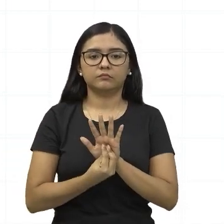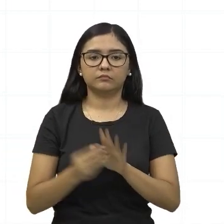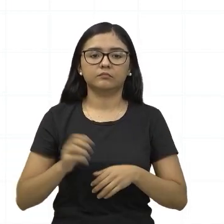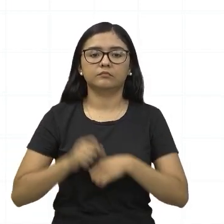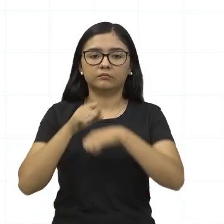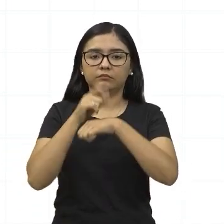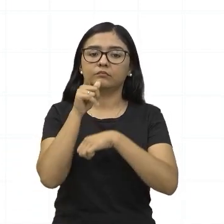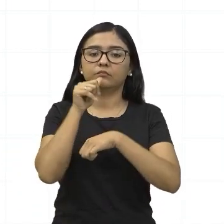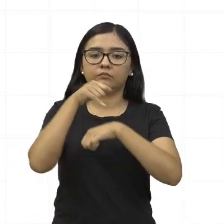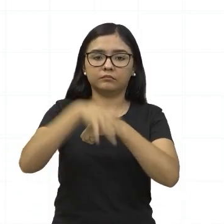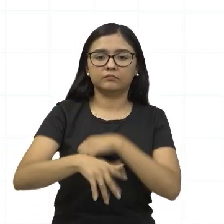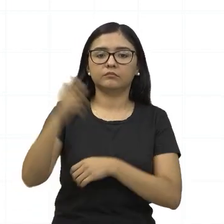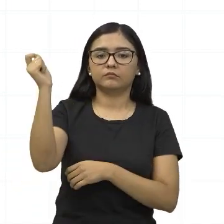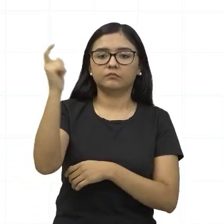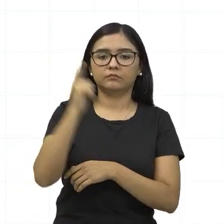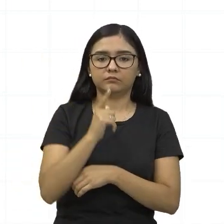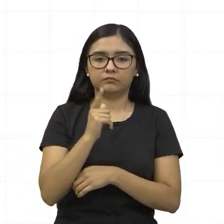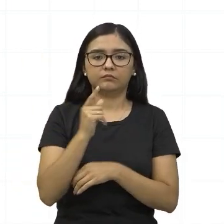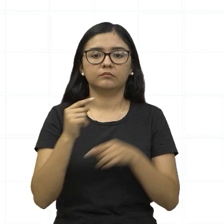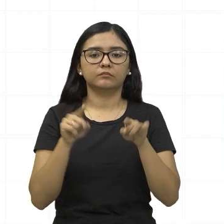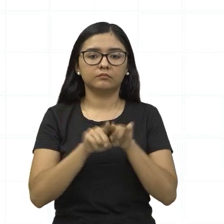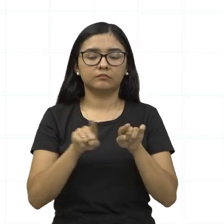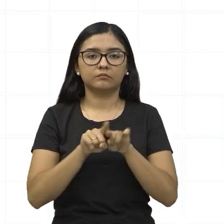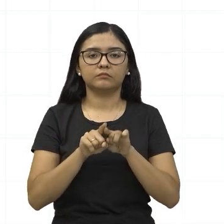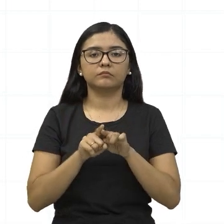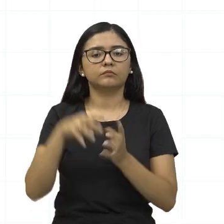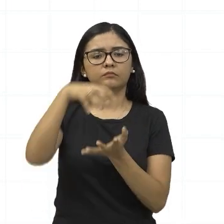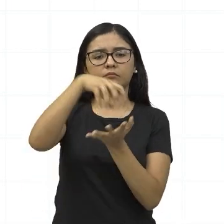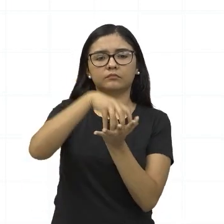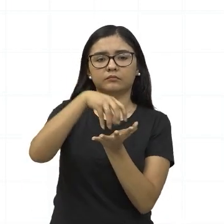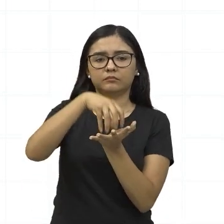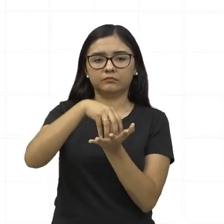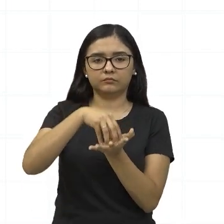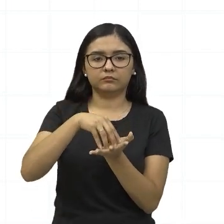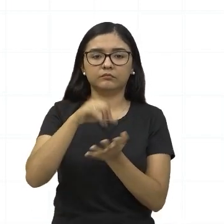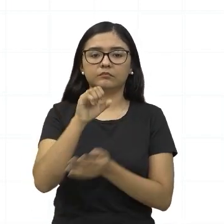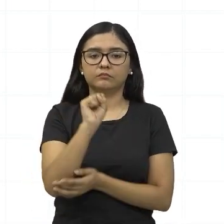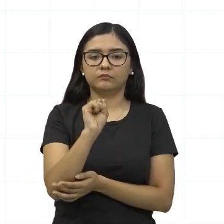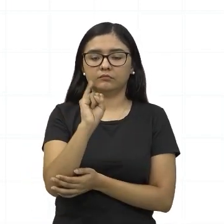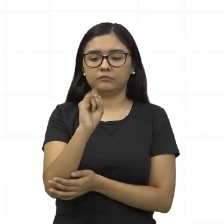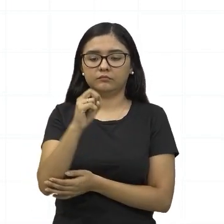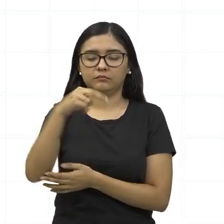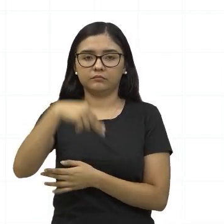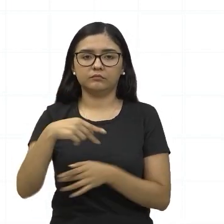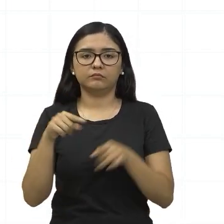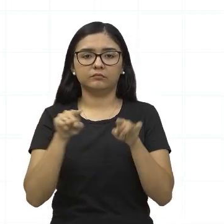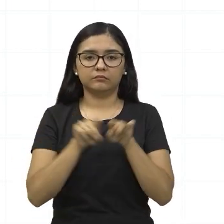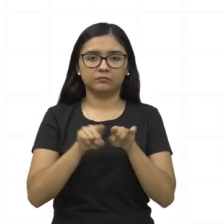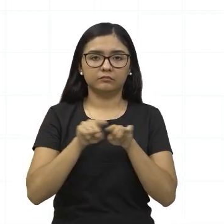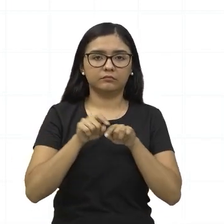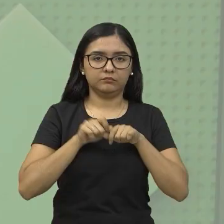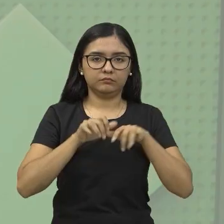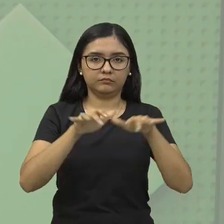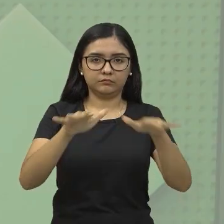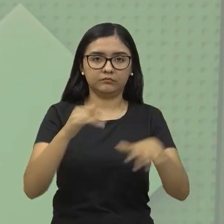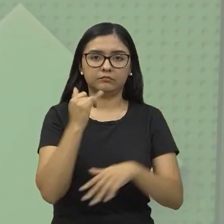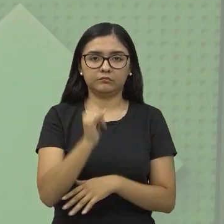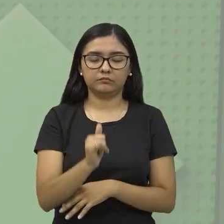hidroelétrica, solar e térmica, sistema interligado nacional, sim, e as linhas de transmissão.